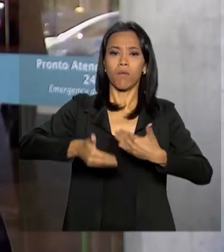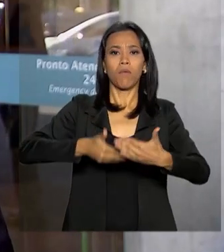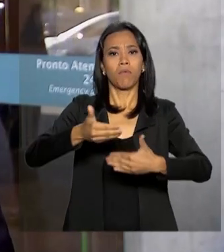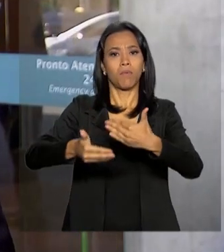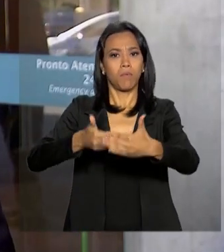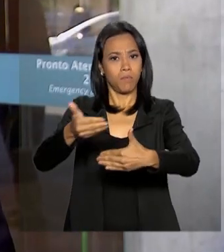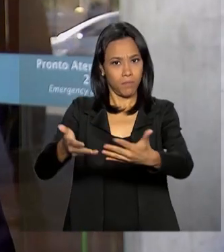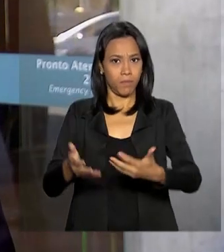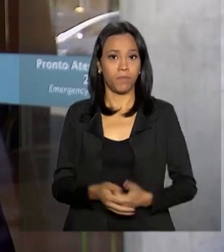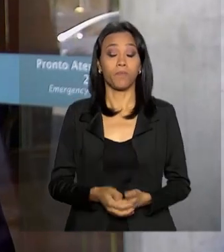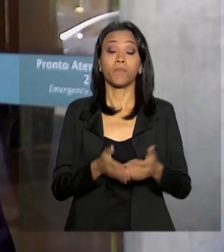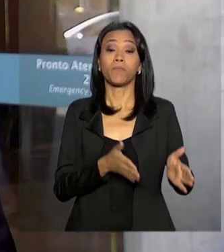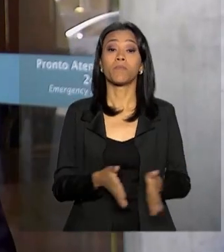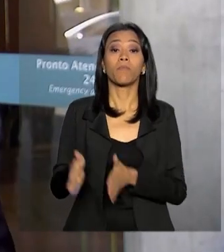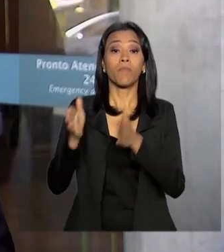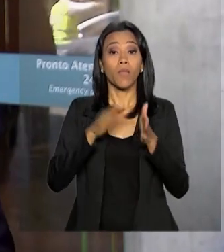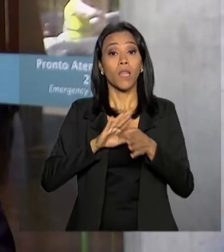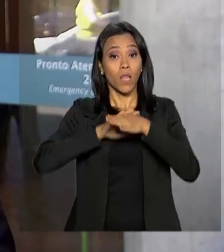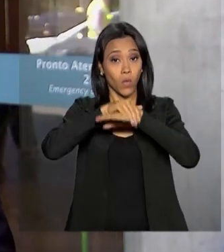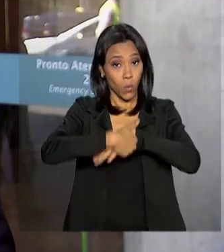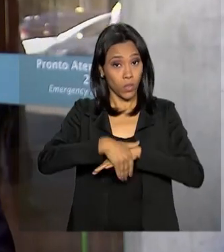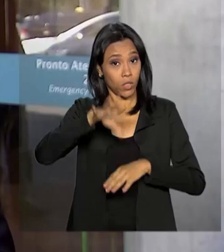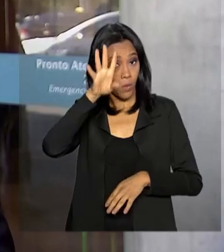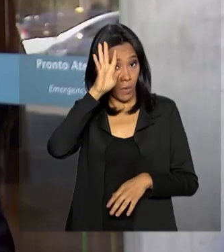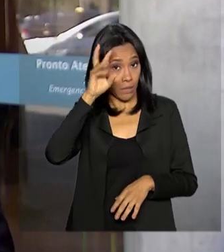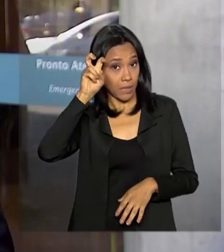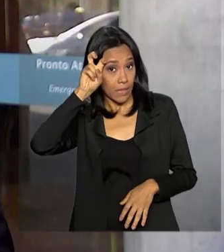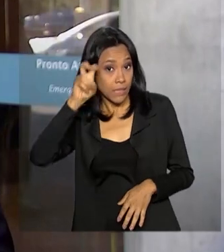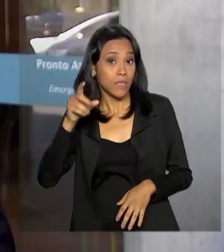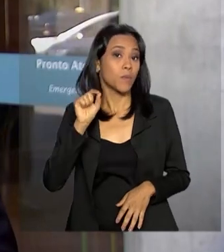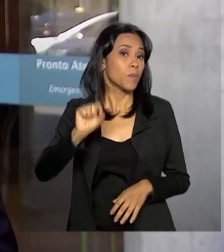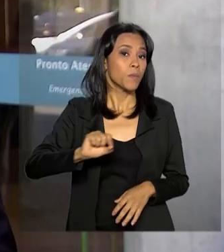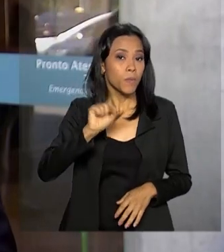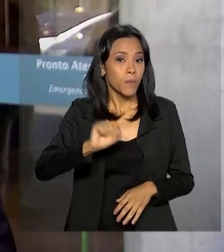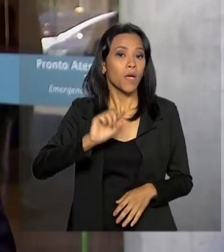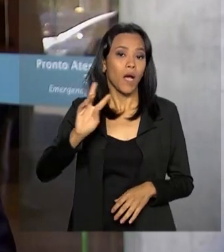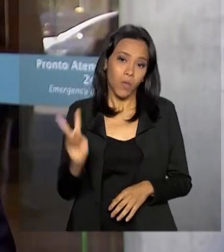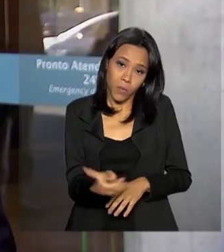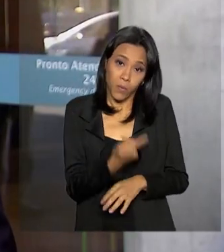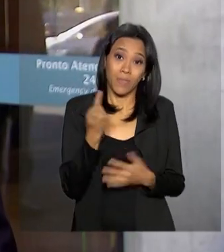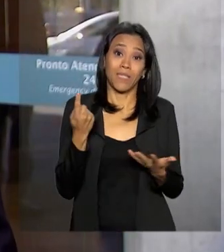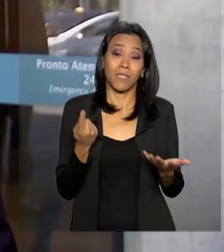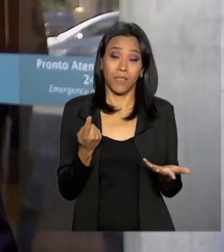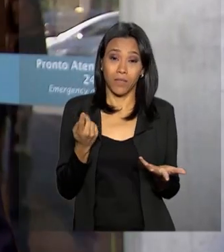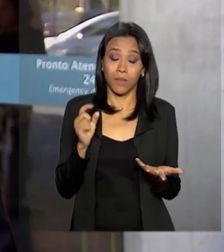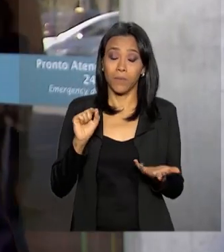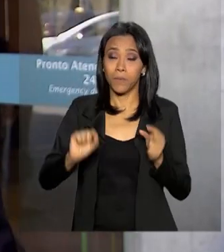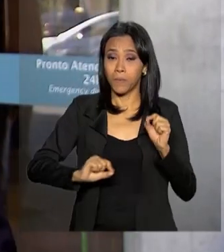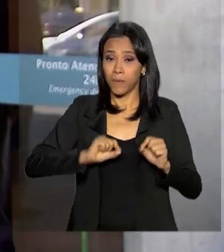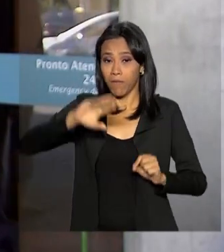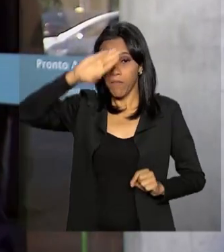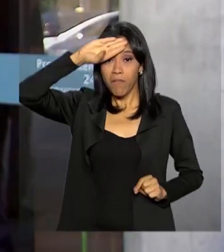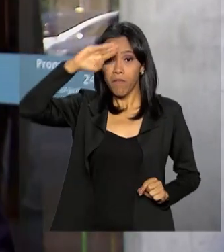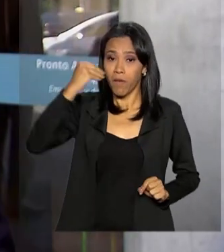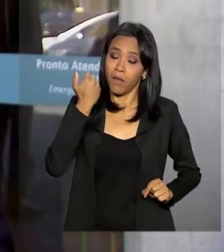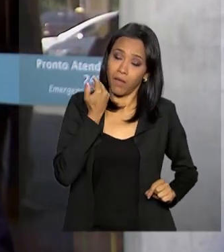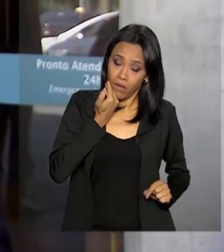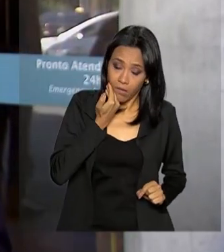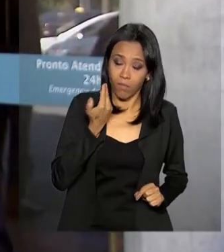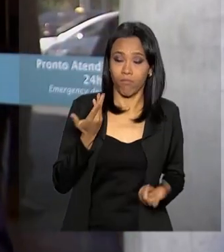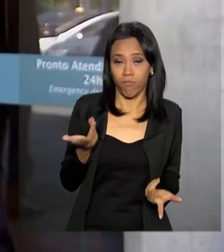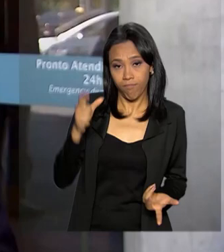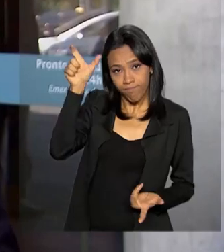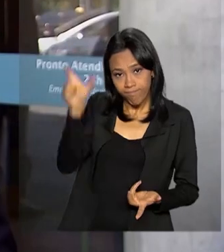então. Na noite de quarta para quinta-feira o presidente da república registrou um episódio isolado de febre sem outros sintomas